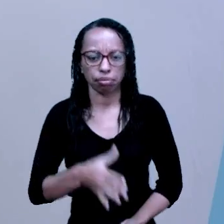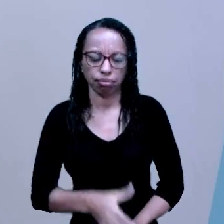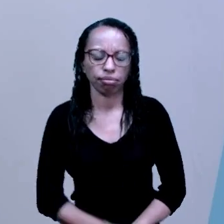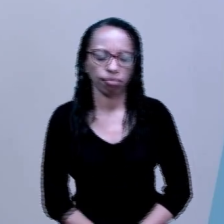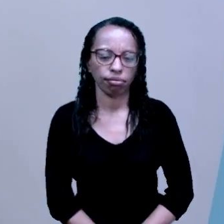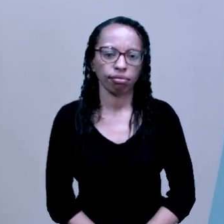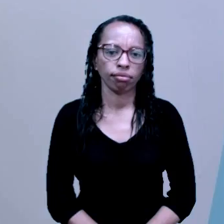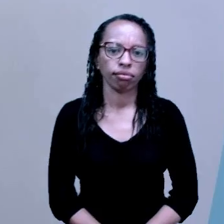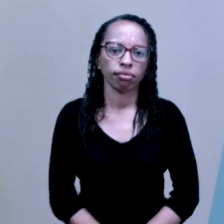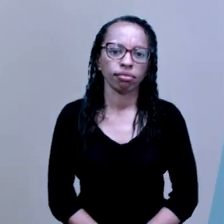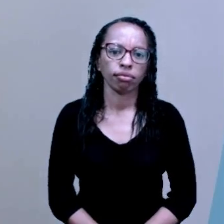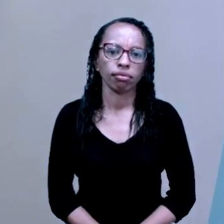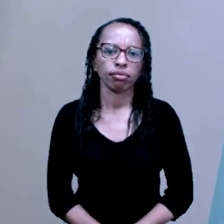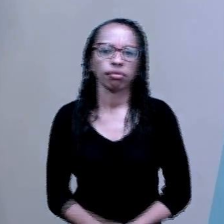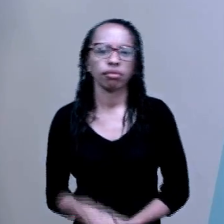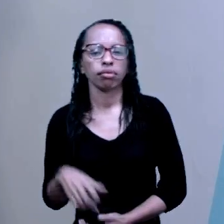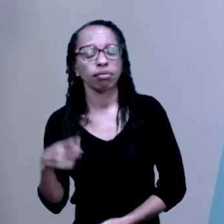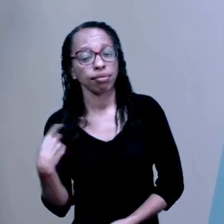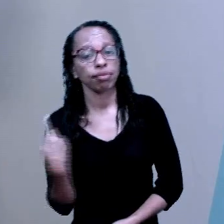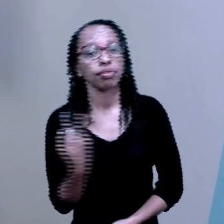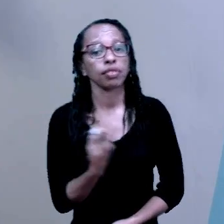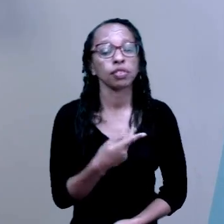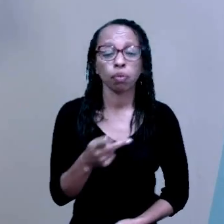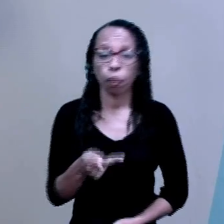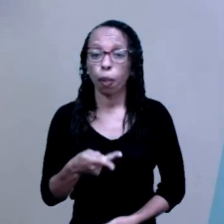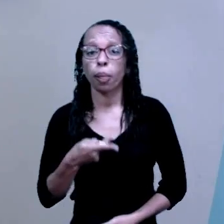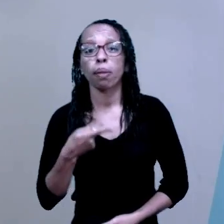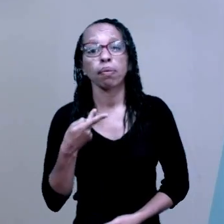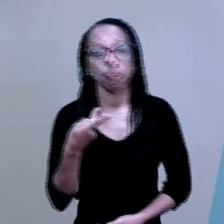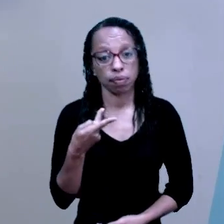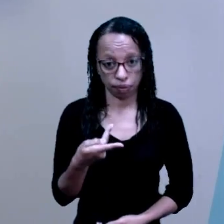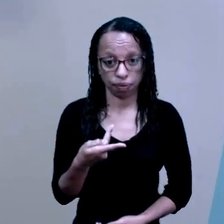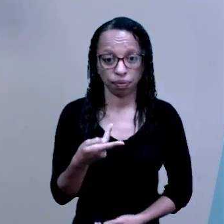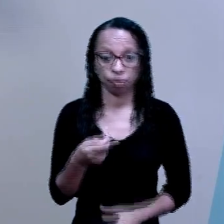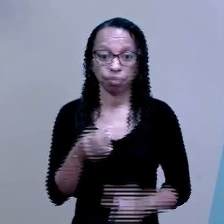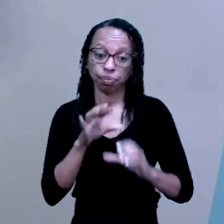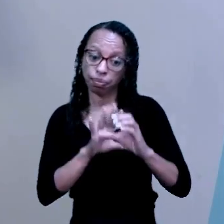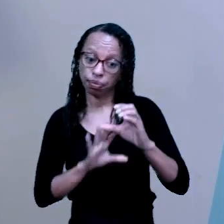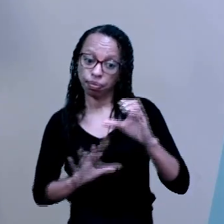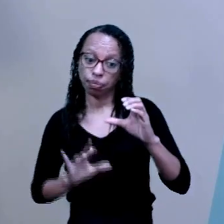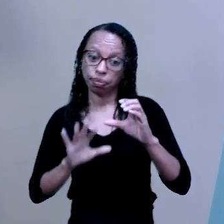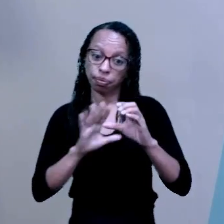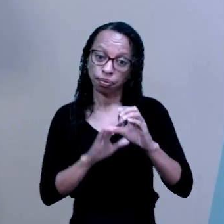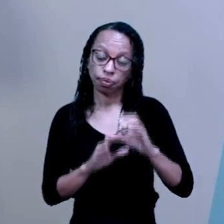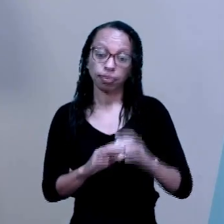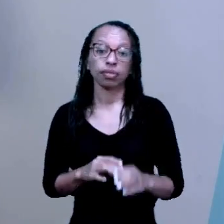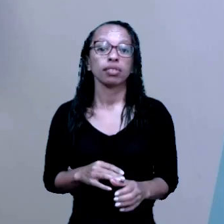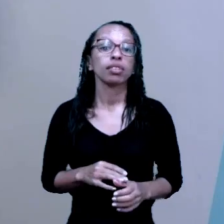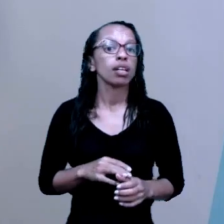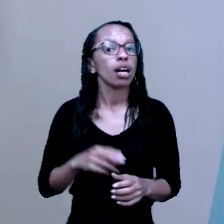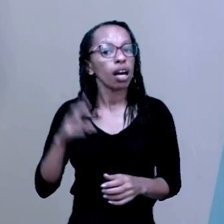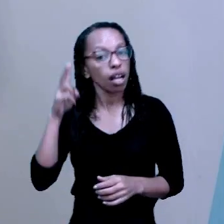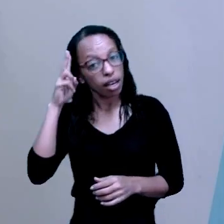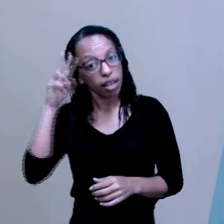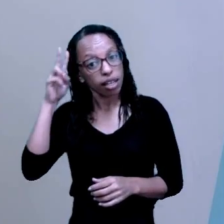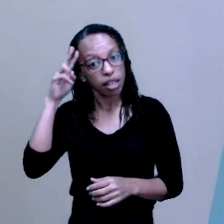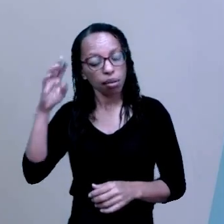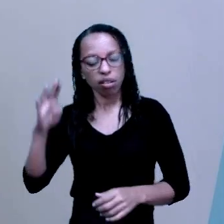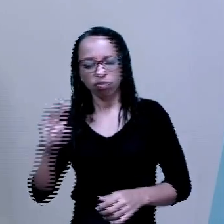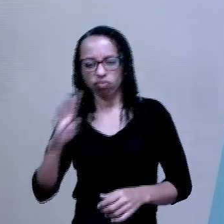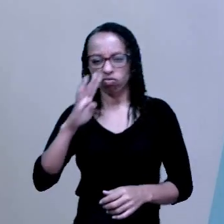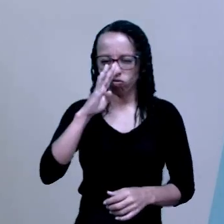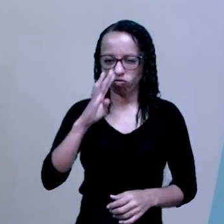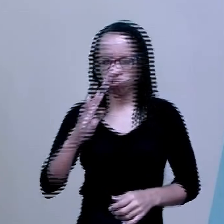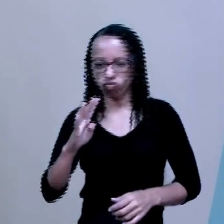Quando a gente vai falar em charge, lembre-se do exagero, dessa carga violenta de